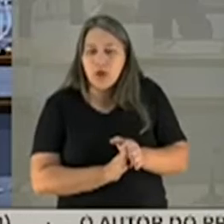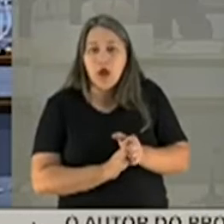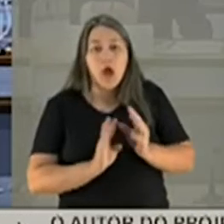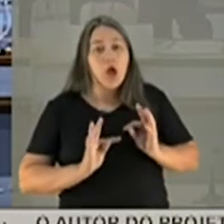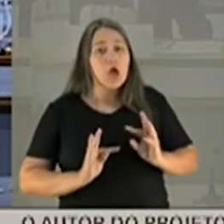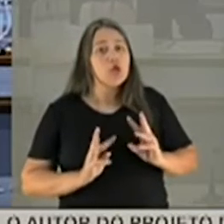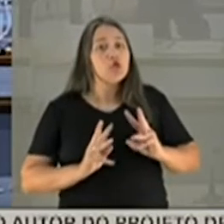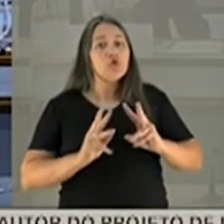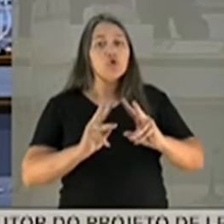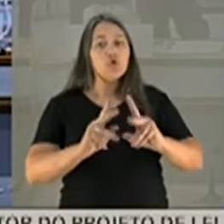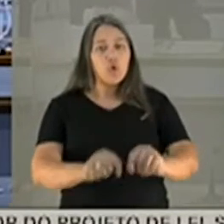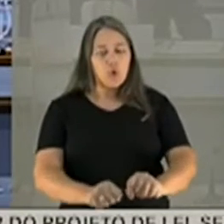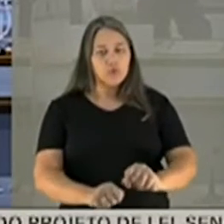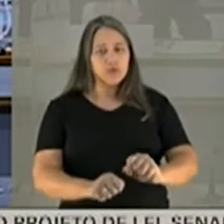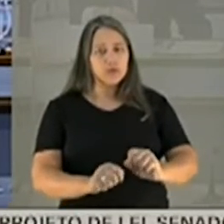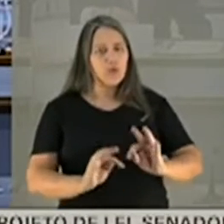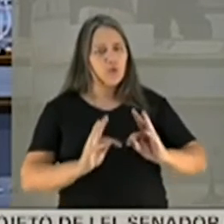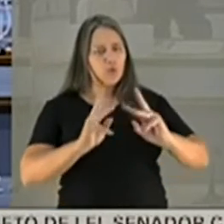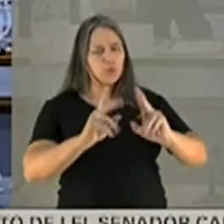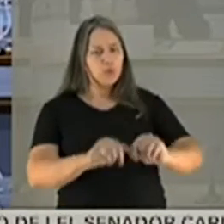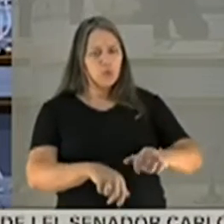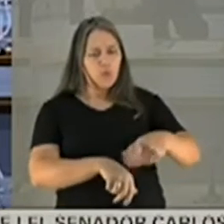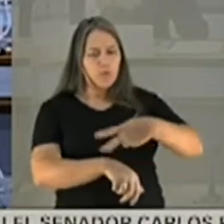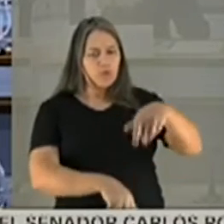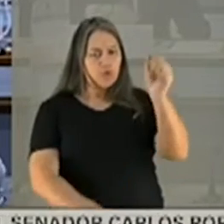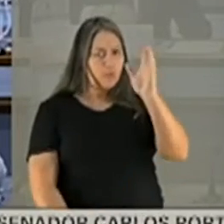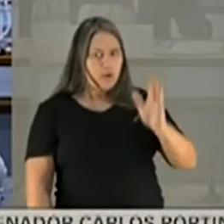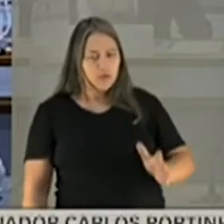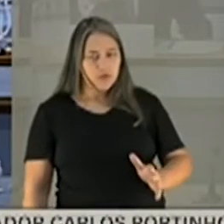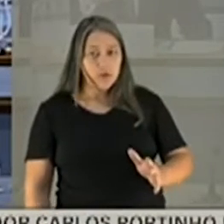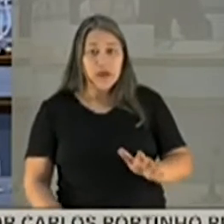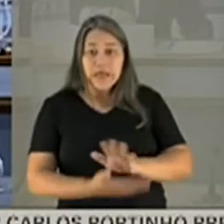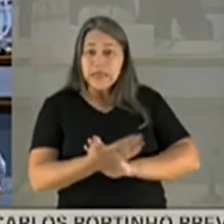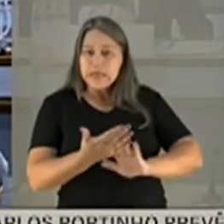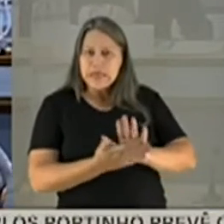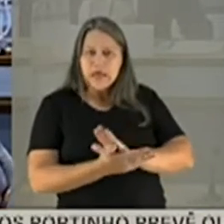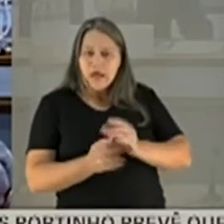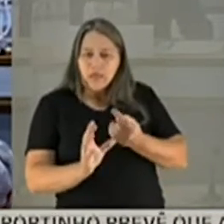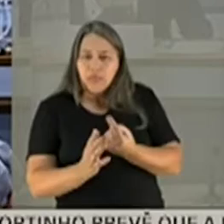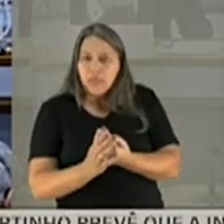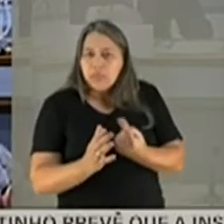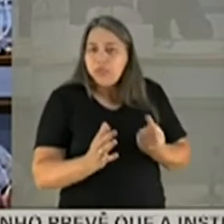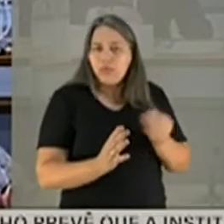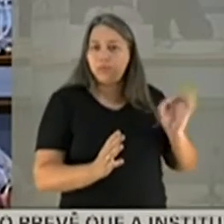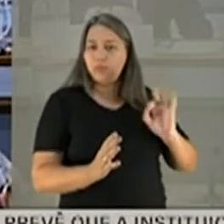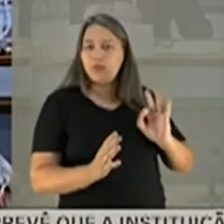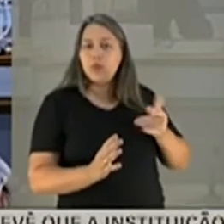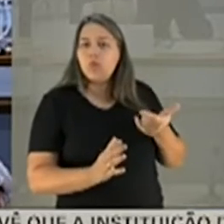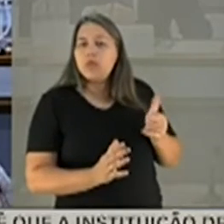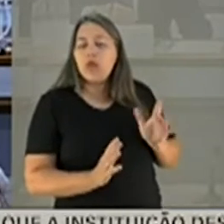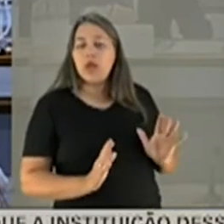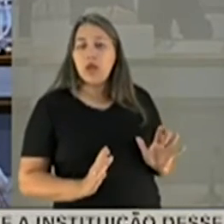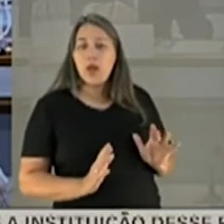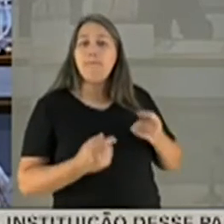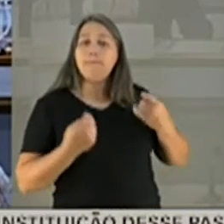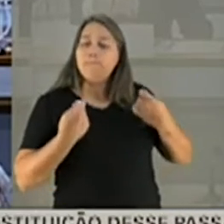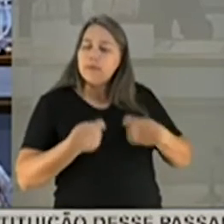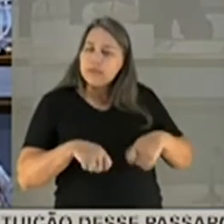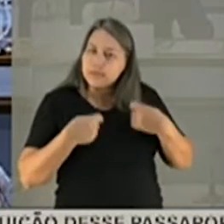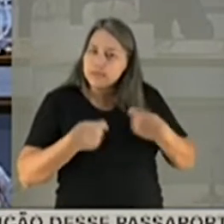todos, todos os brasileiros, sem exceção. Não há exceção. O cuidado